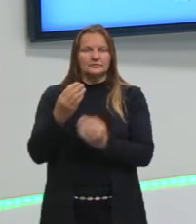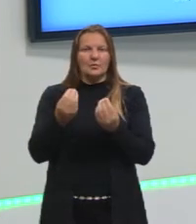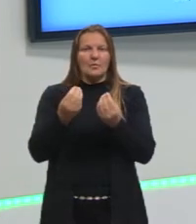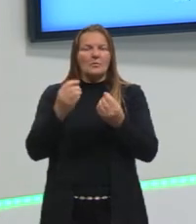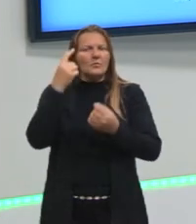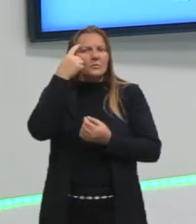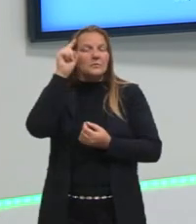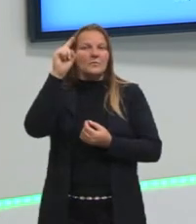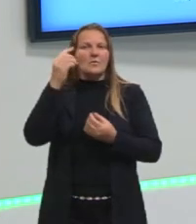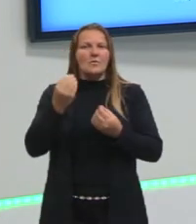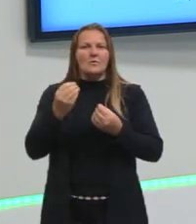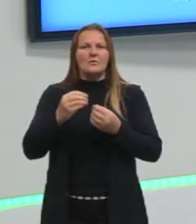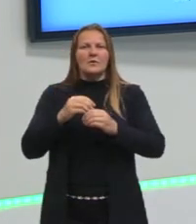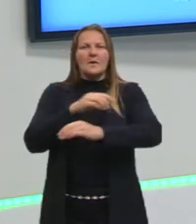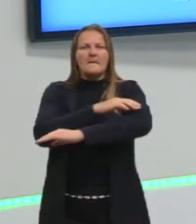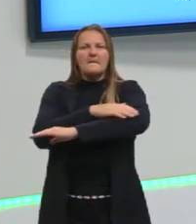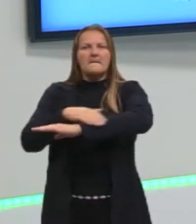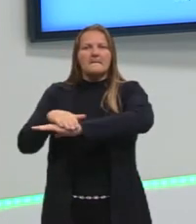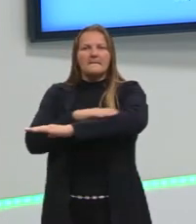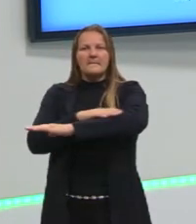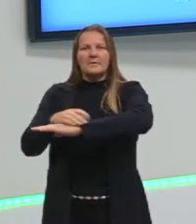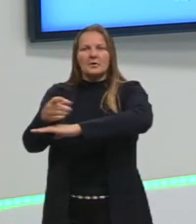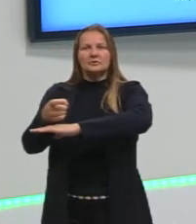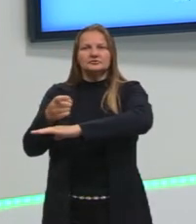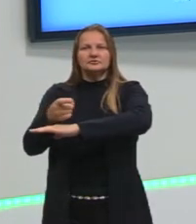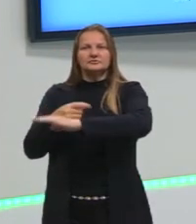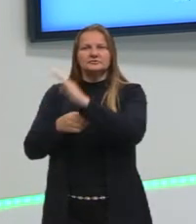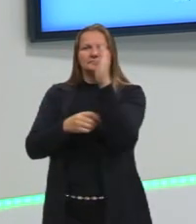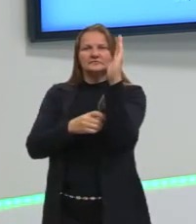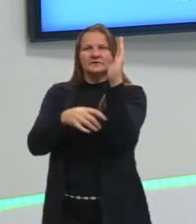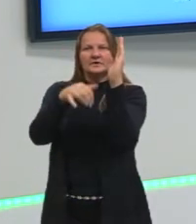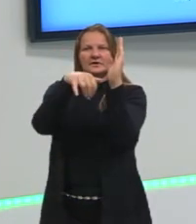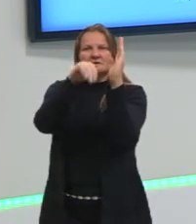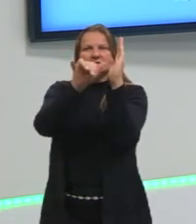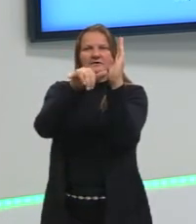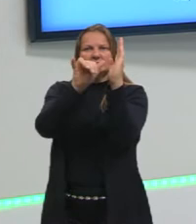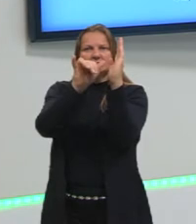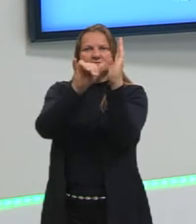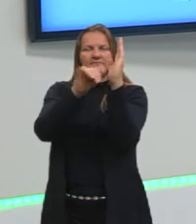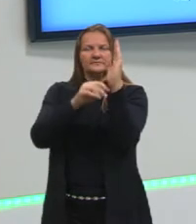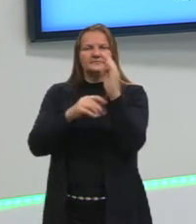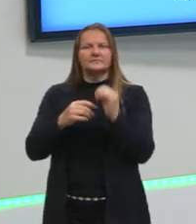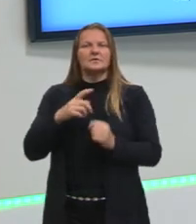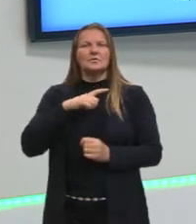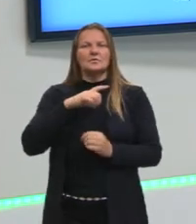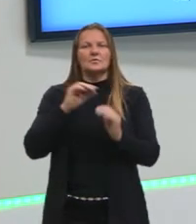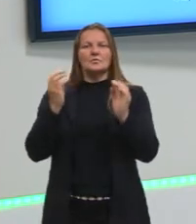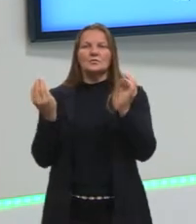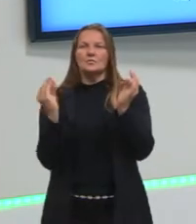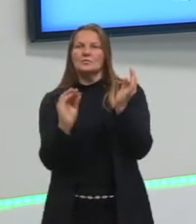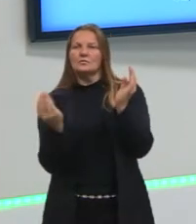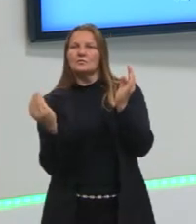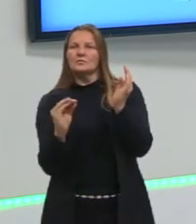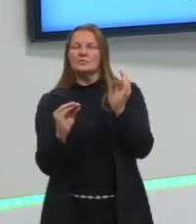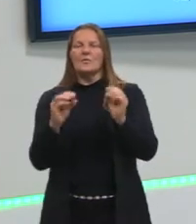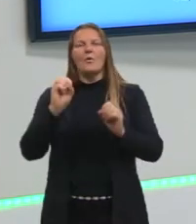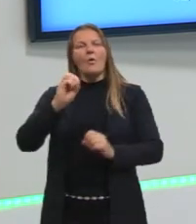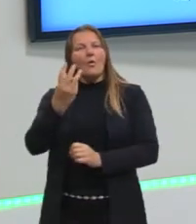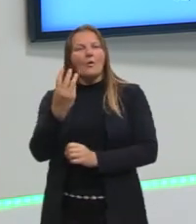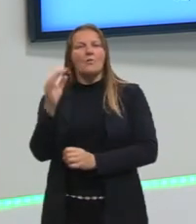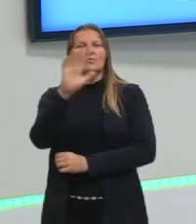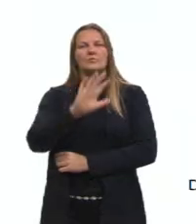de colocar os pontos em retas, aí depois, né, colocar eles no plano, então, no espaço.